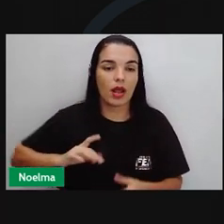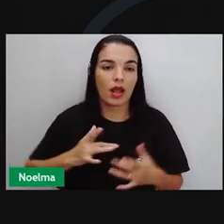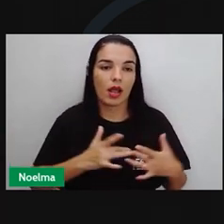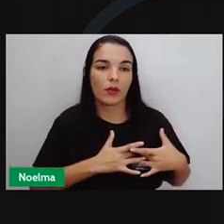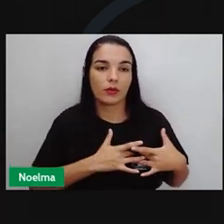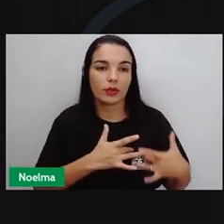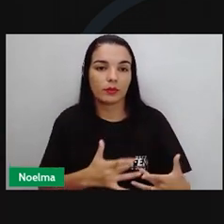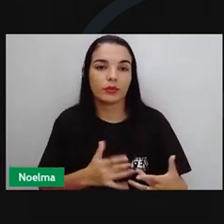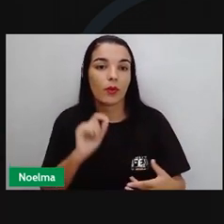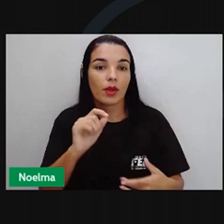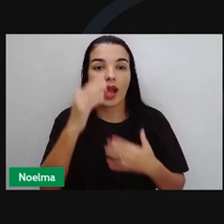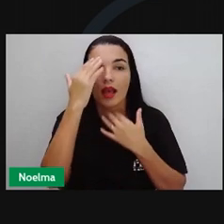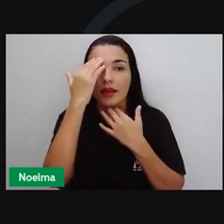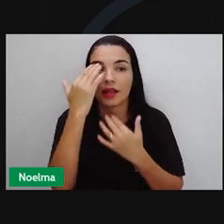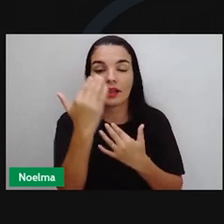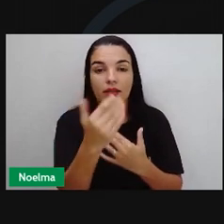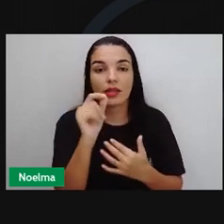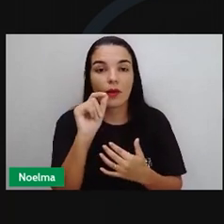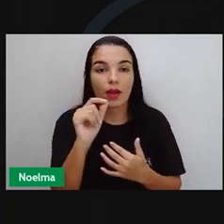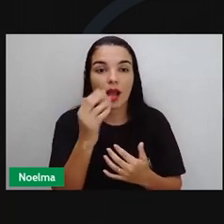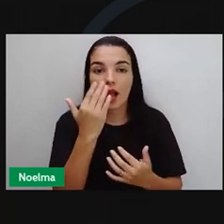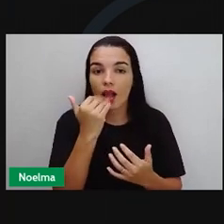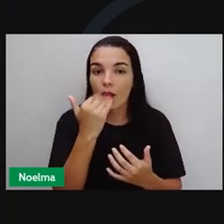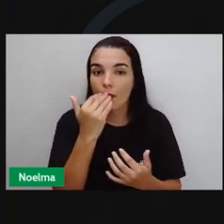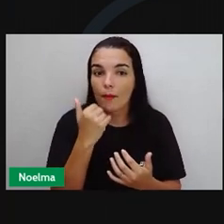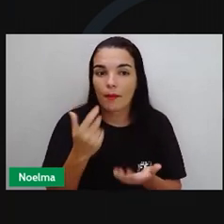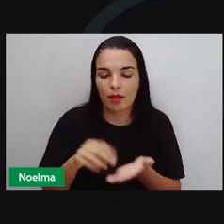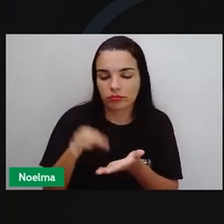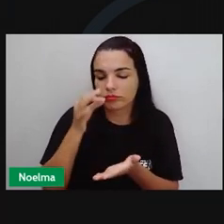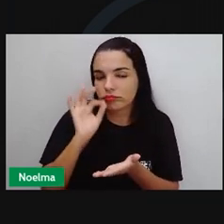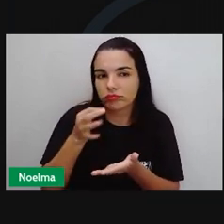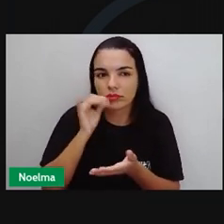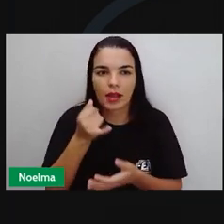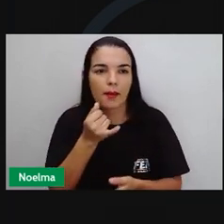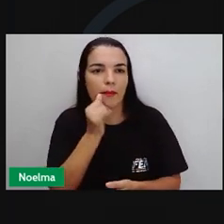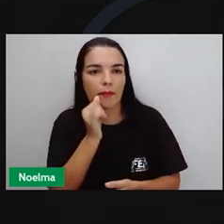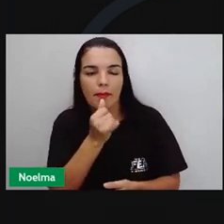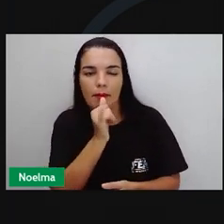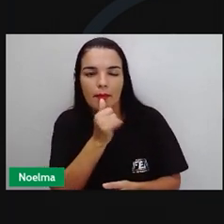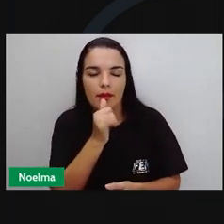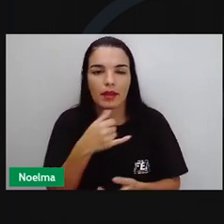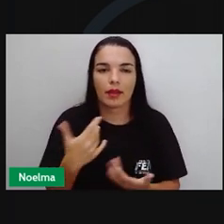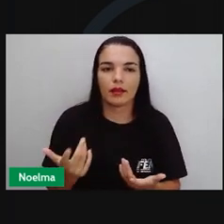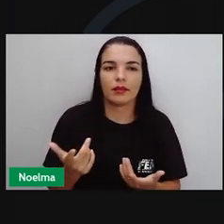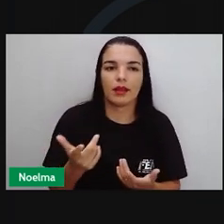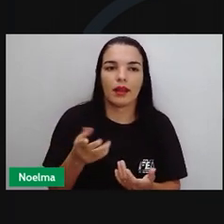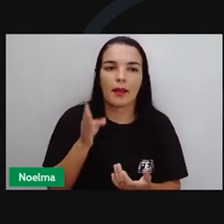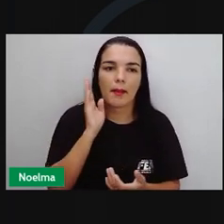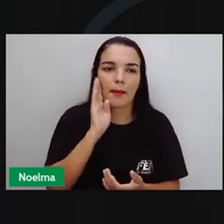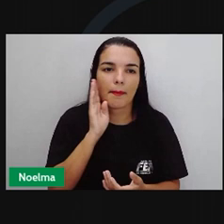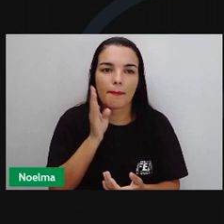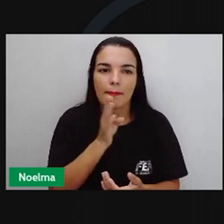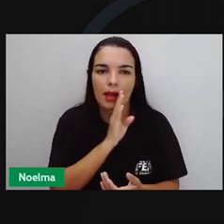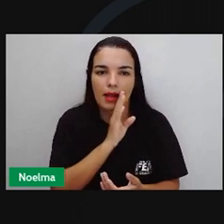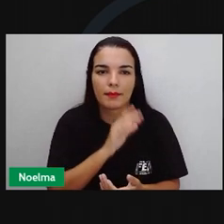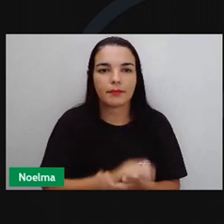agradecer aos espanhóis pela introdução das porções de petiscos nos bares e restaurantes os populares tapas